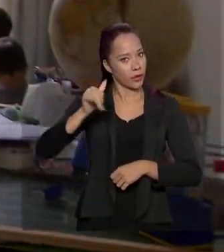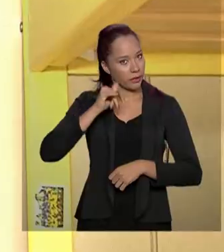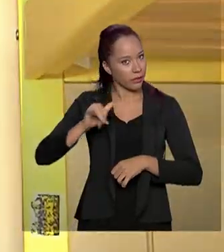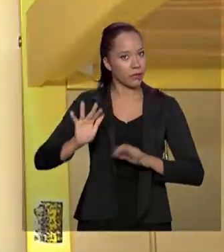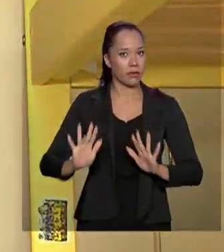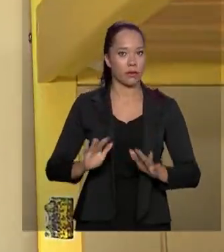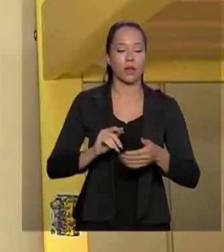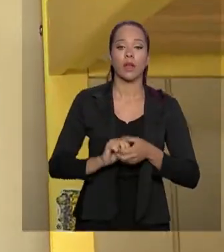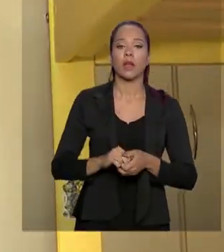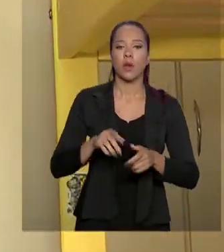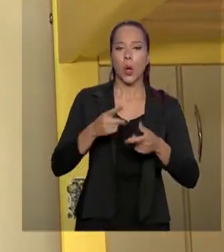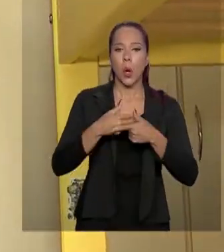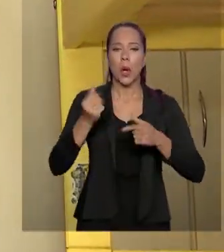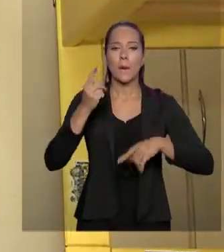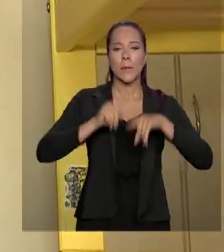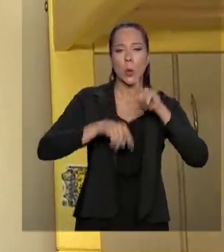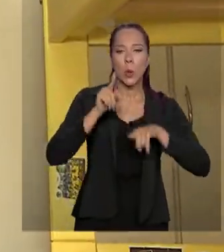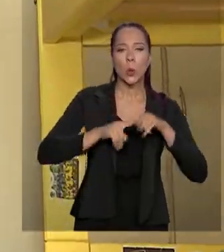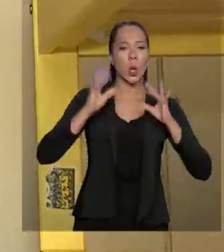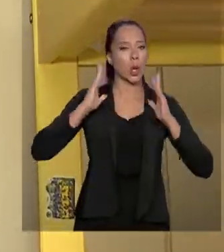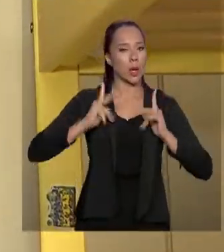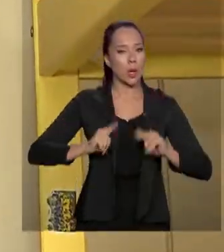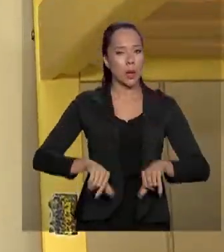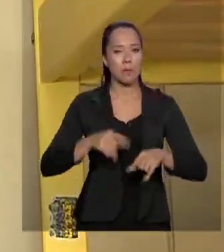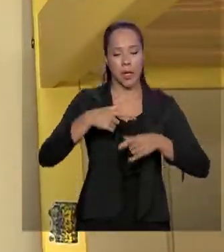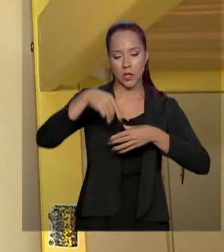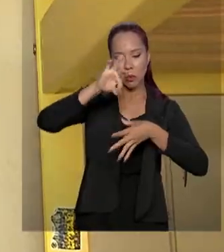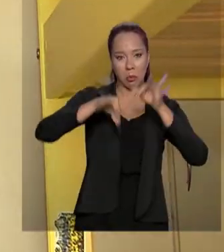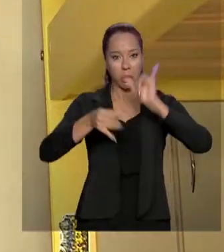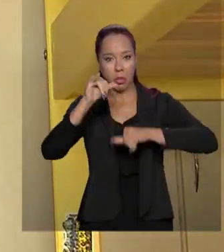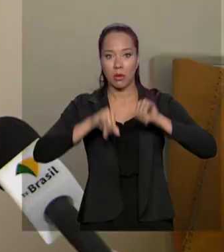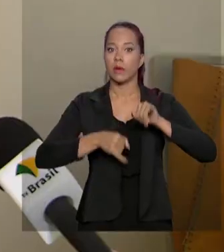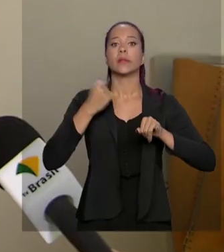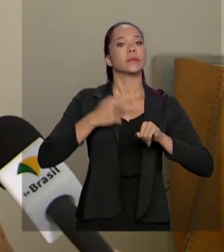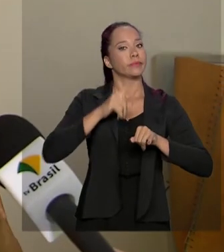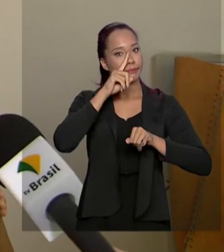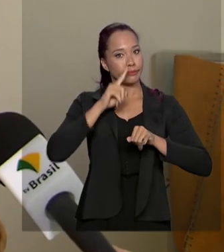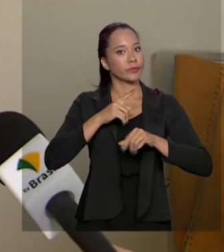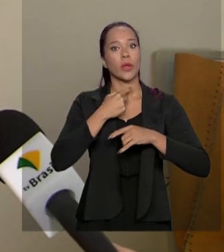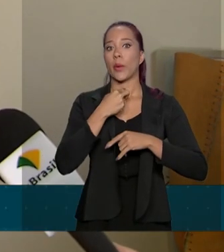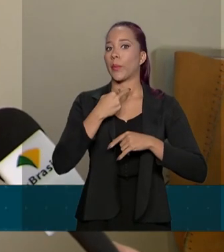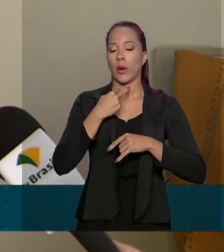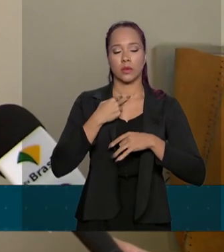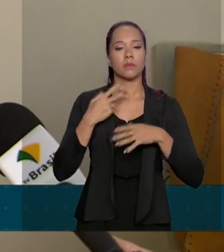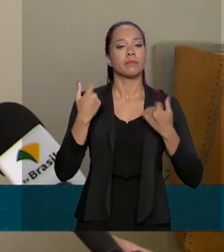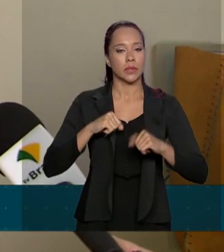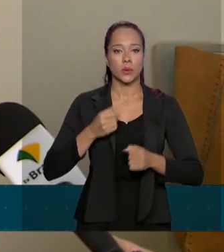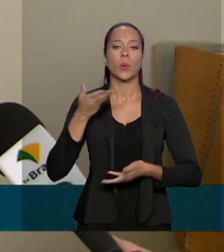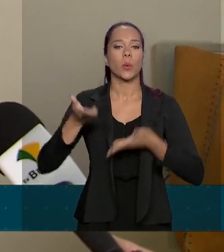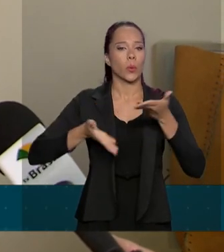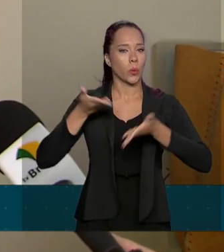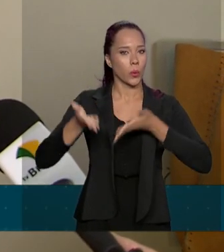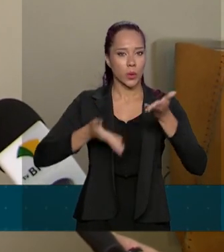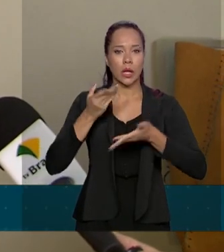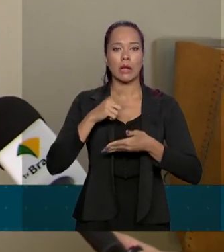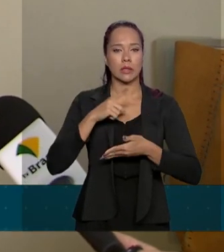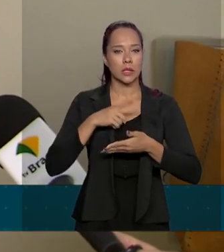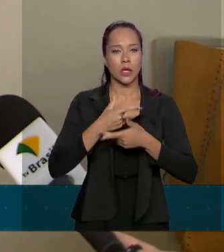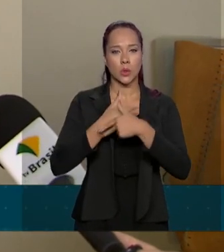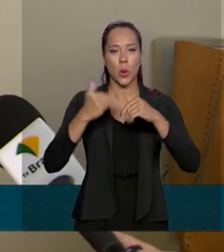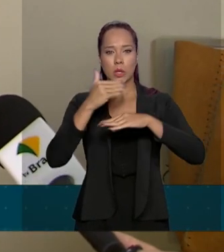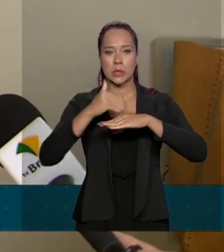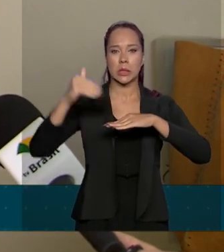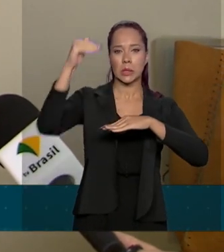casa. Material de limpeza nem pensar dos meninos chegarem perto. Apesar de ter cuidado de ter as coisas para cima,